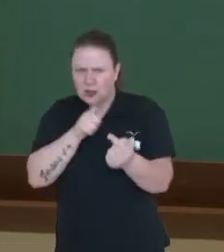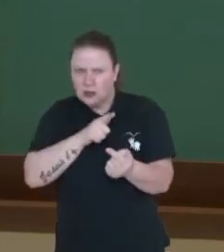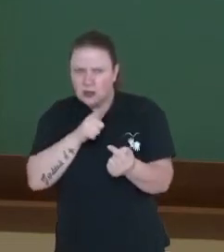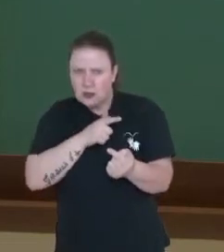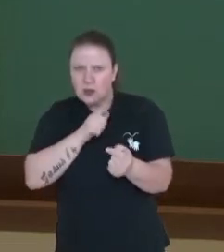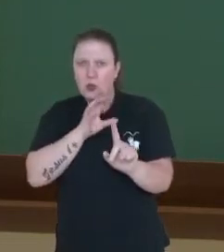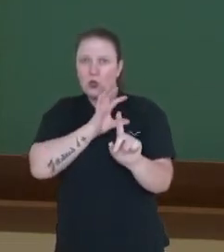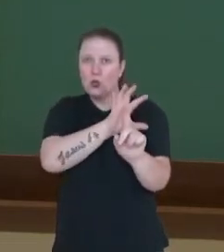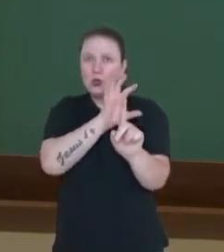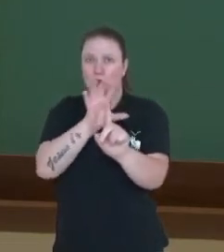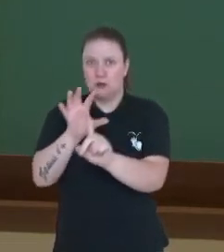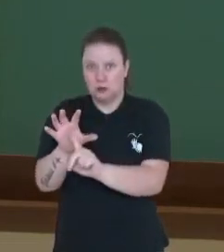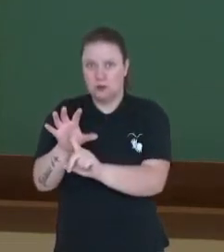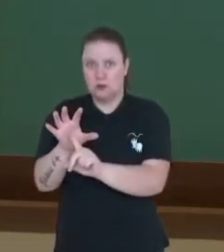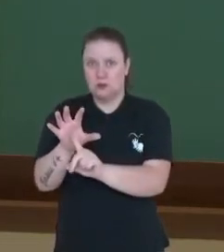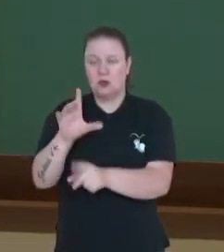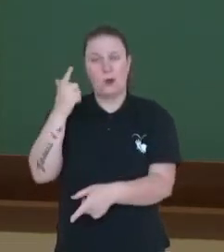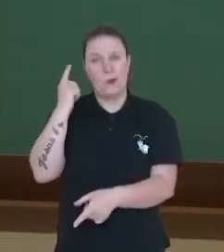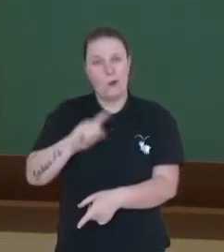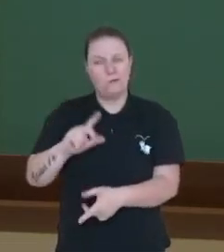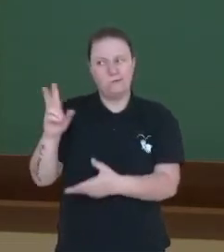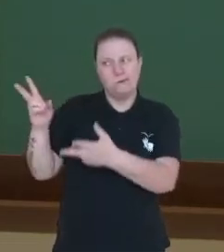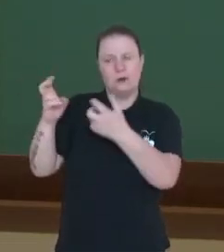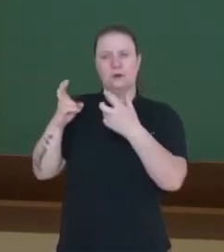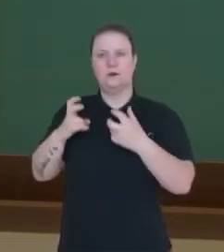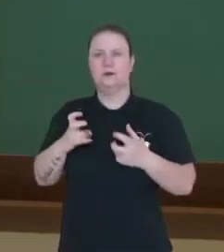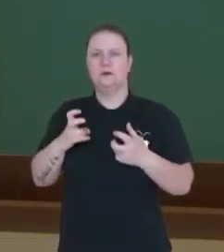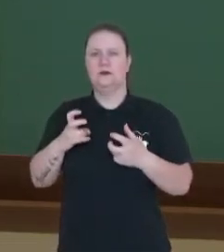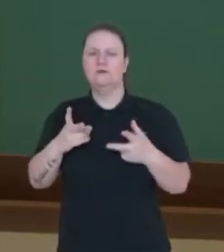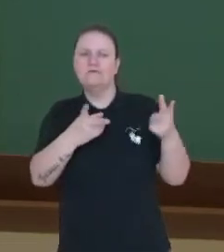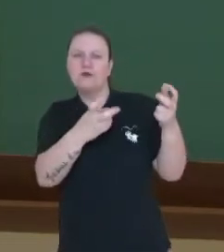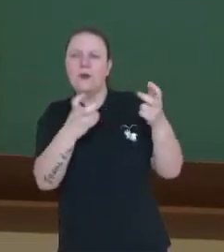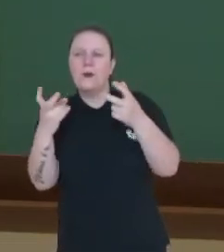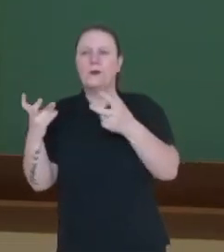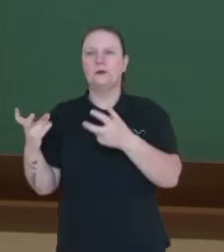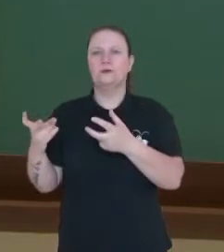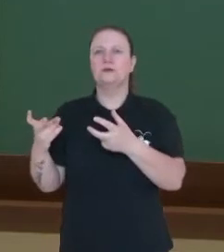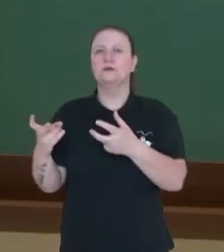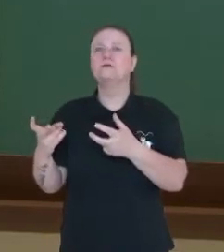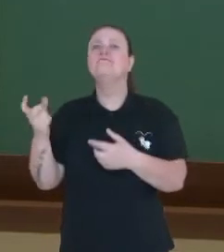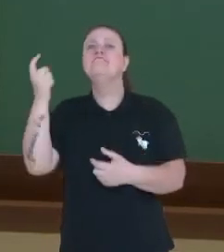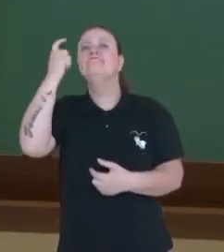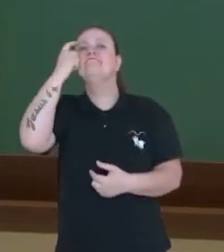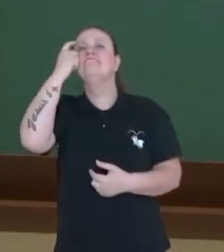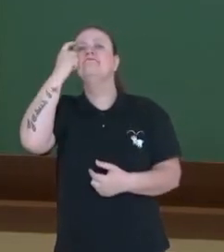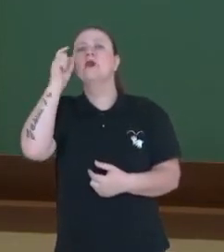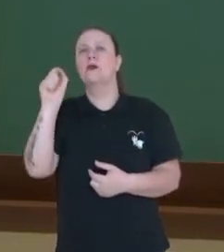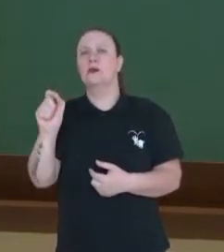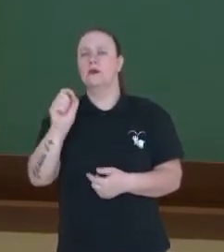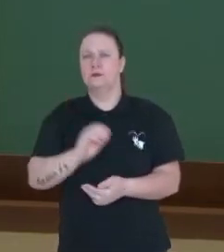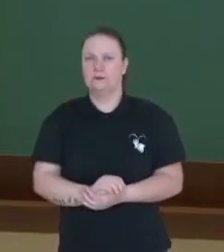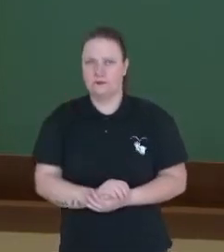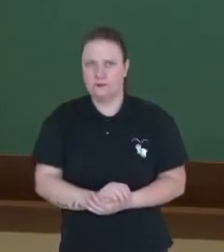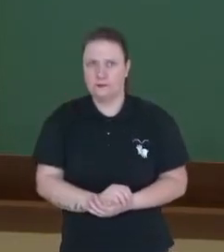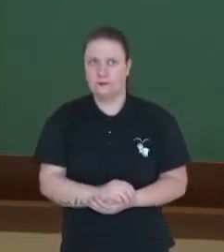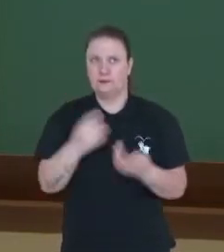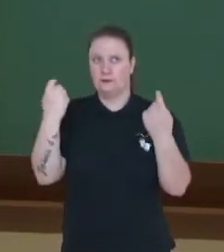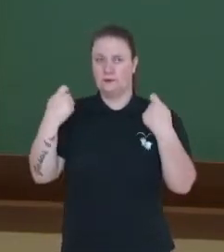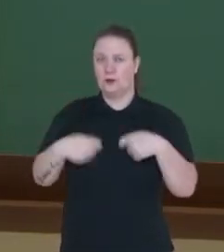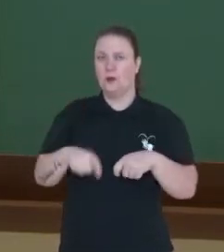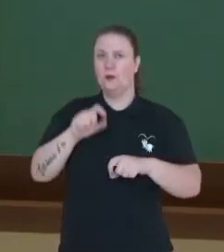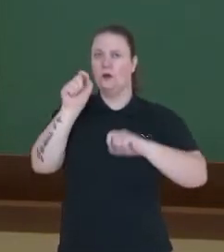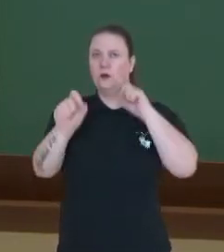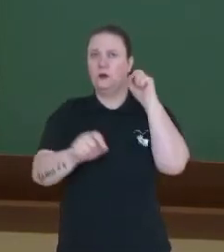ali pelo setor terciário que você consegue identificar? Então pensando nesse sentido nós temos que identificar o que é